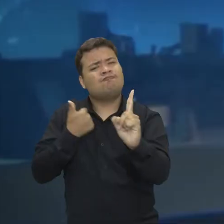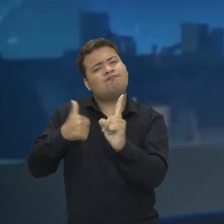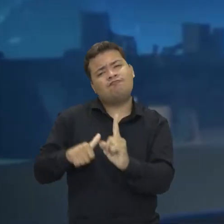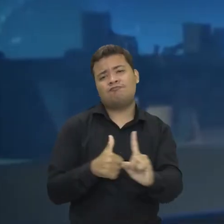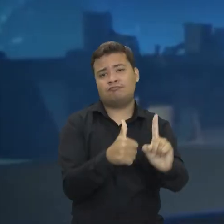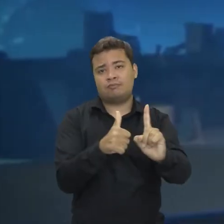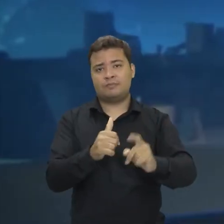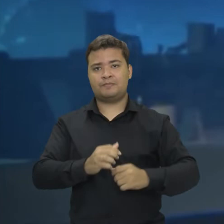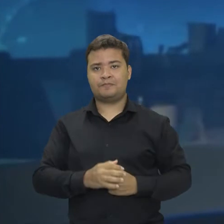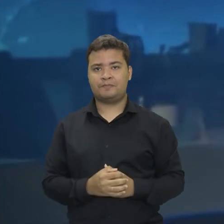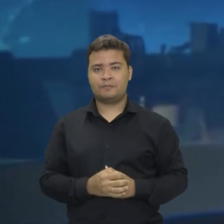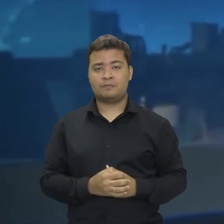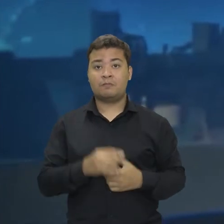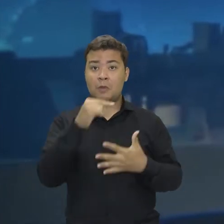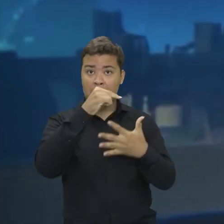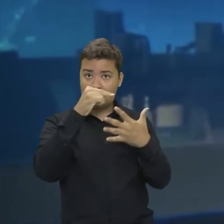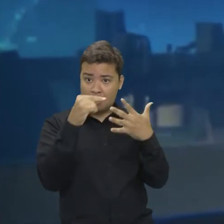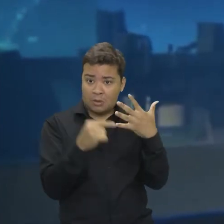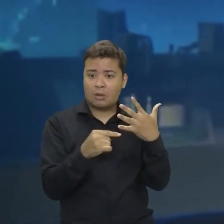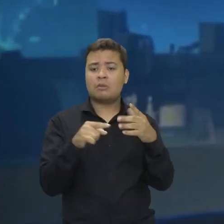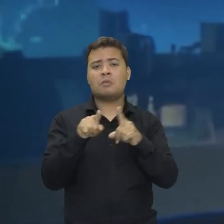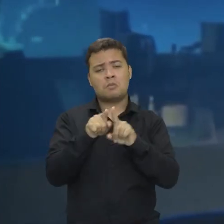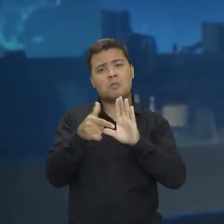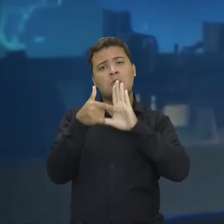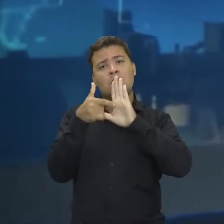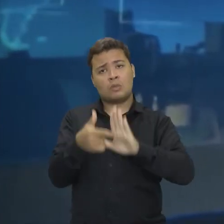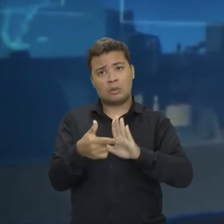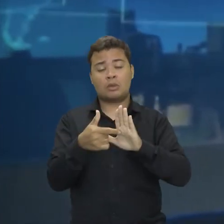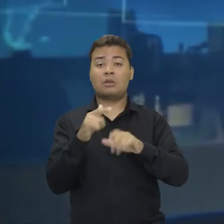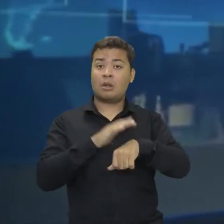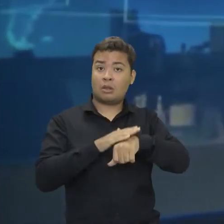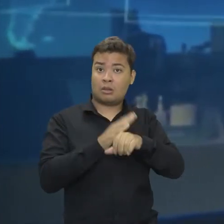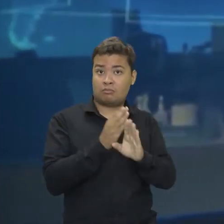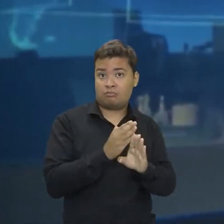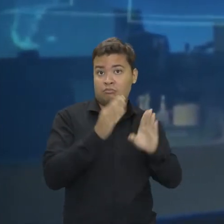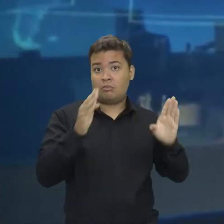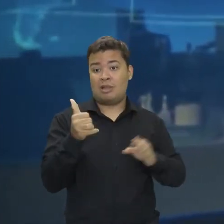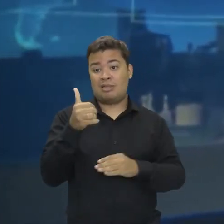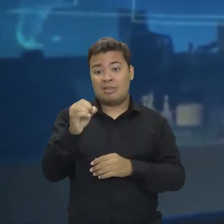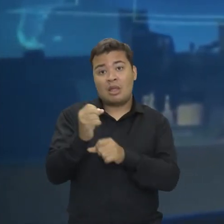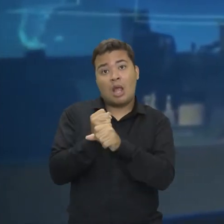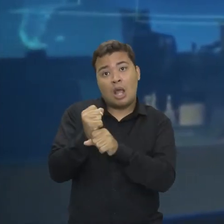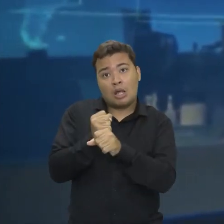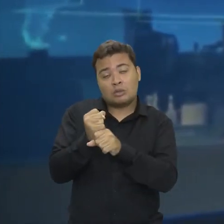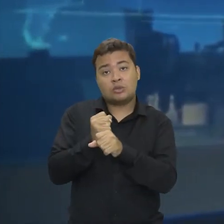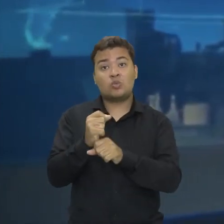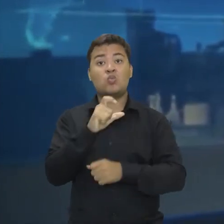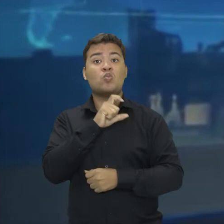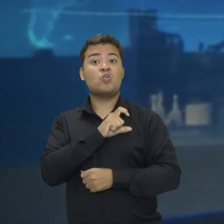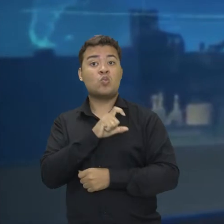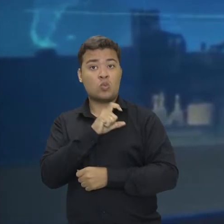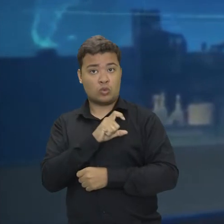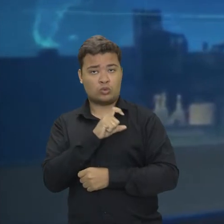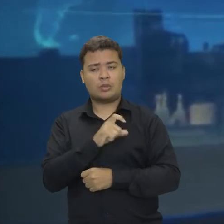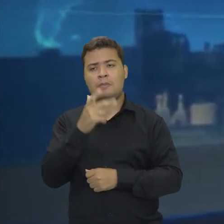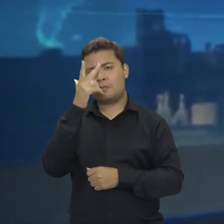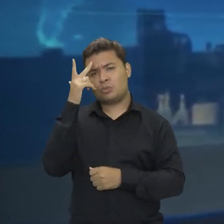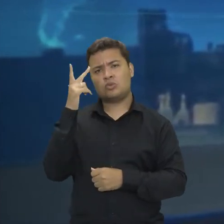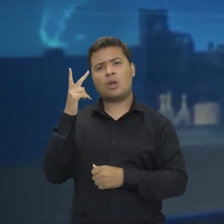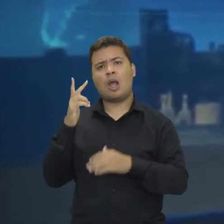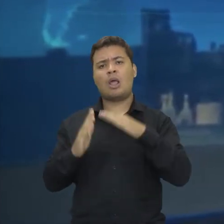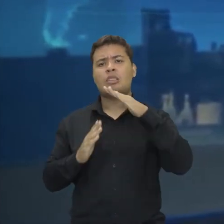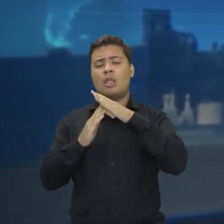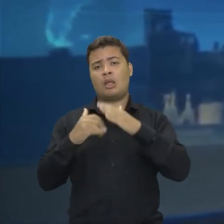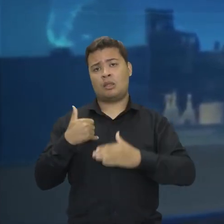entre outros pontos, o texto aumenta para 10 anos o prazo de renovação da carteira de motoristas para quem tem até 50